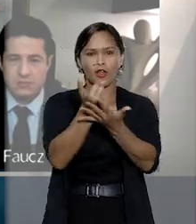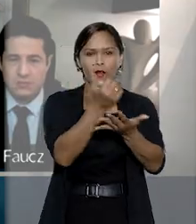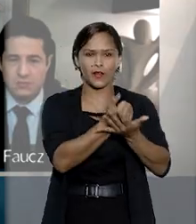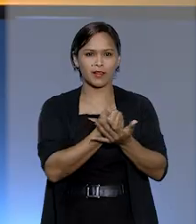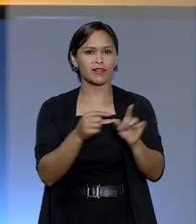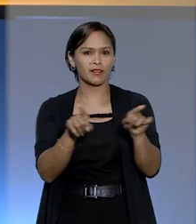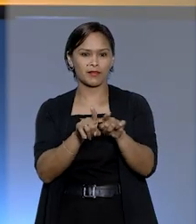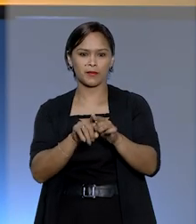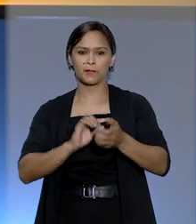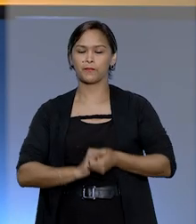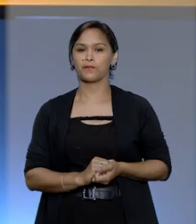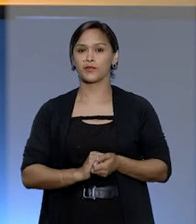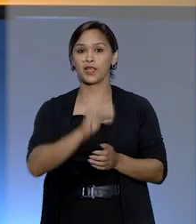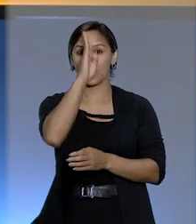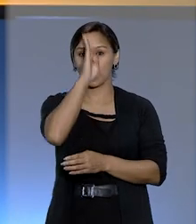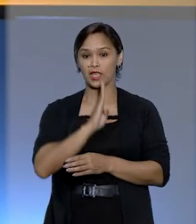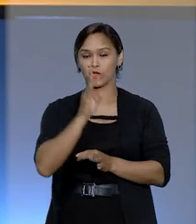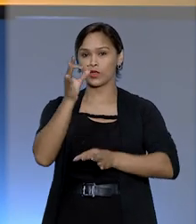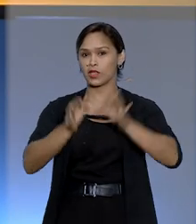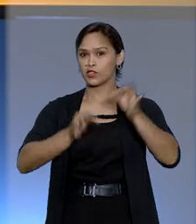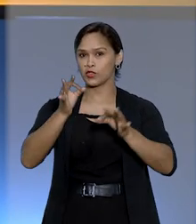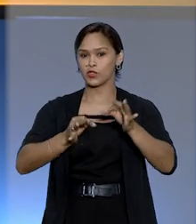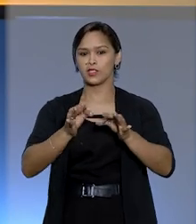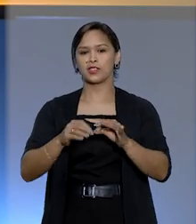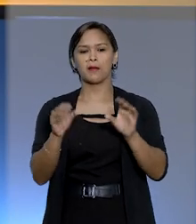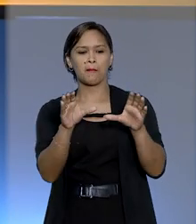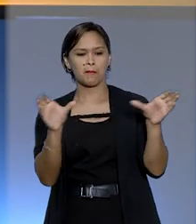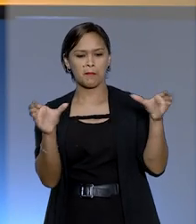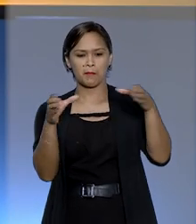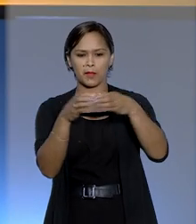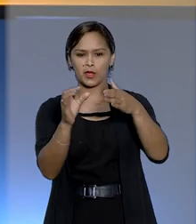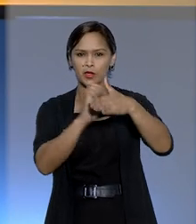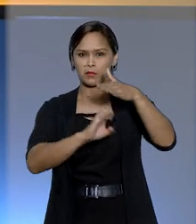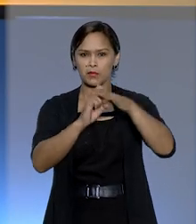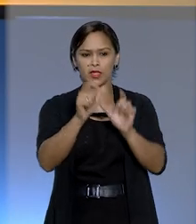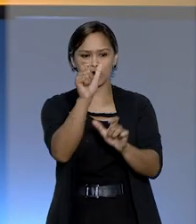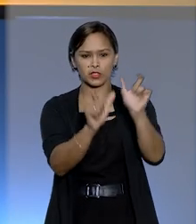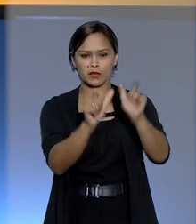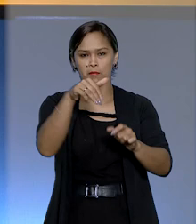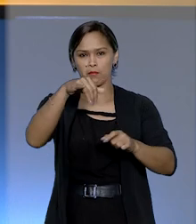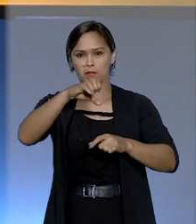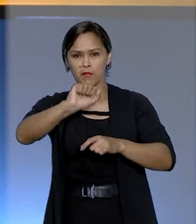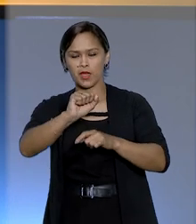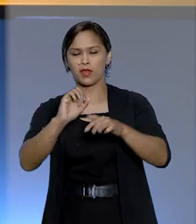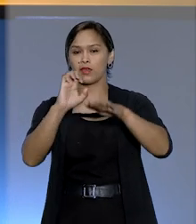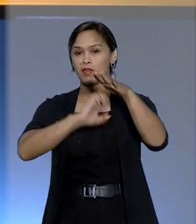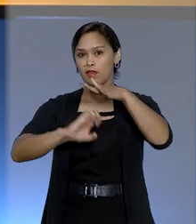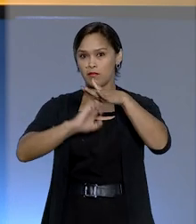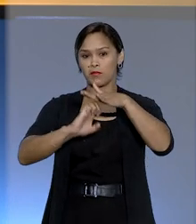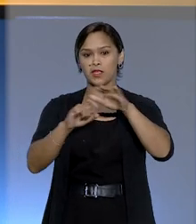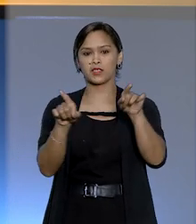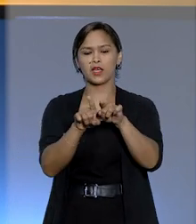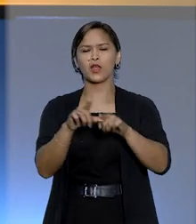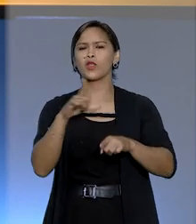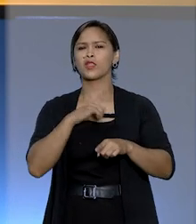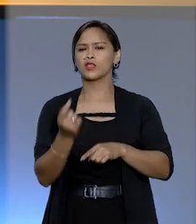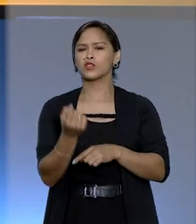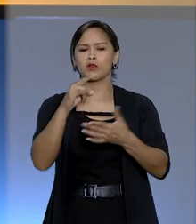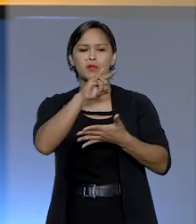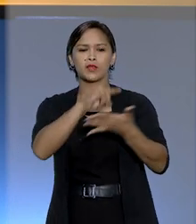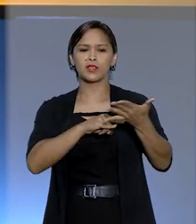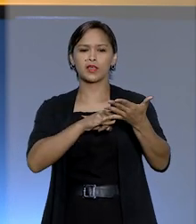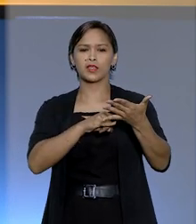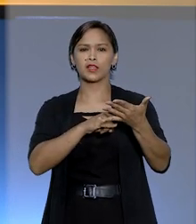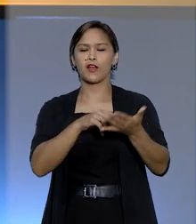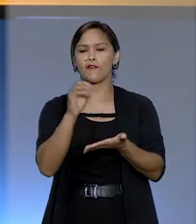provas. Gratuidade de justiça para microempreendedor individual e empresário individual exige apenas declaração